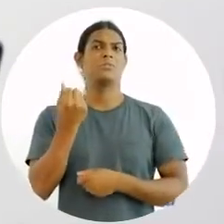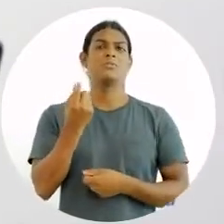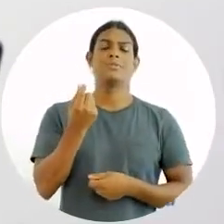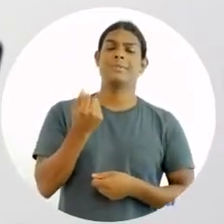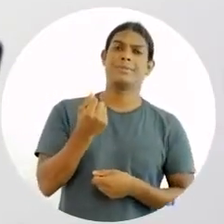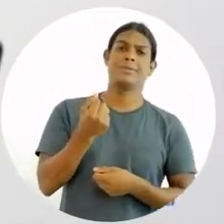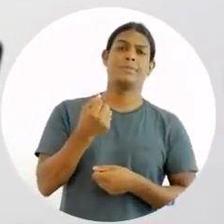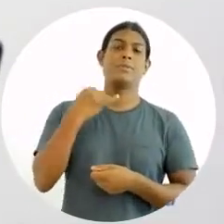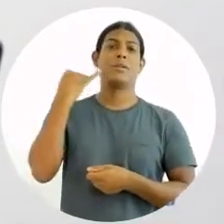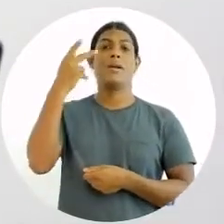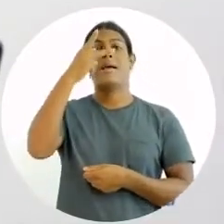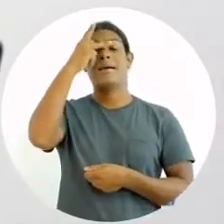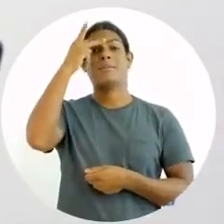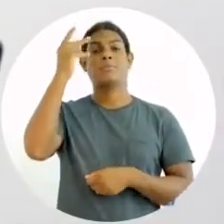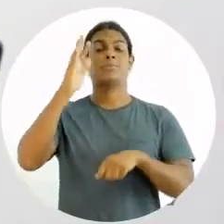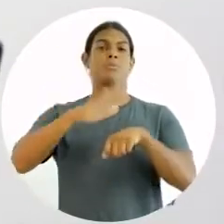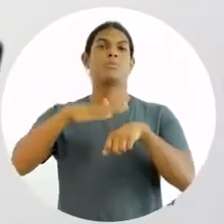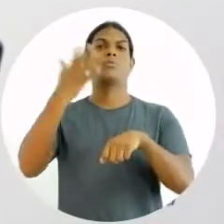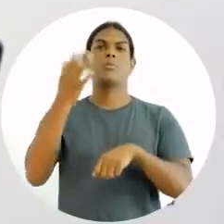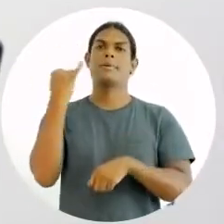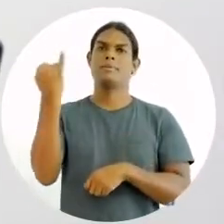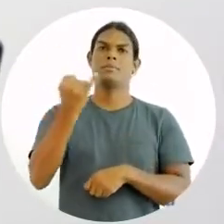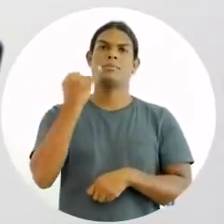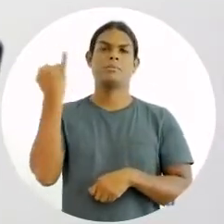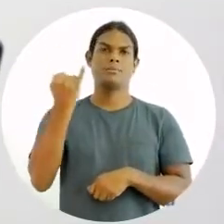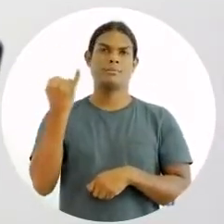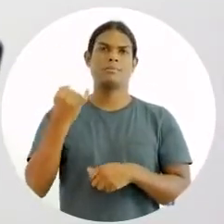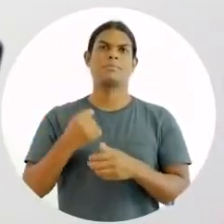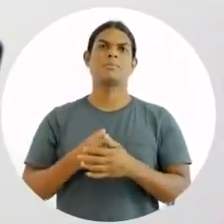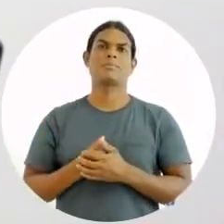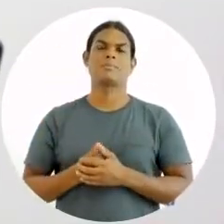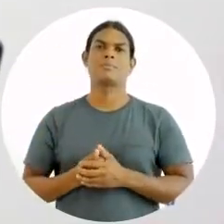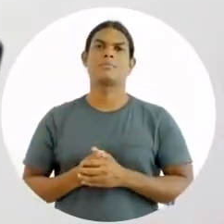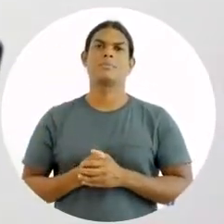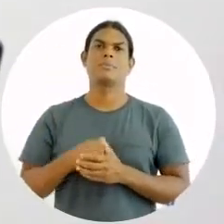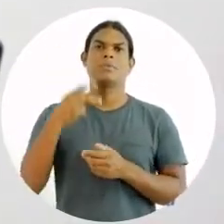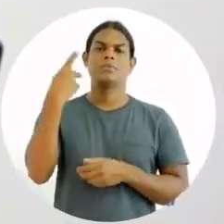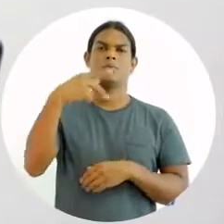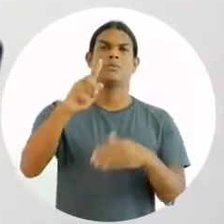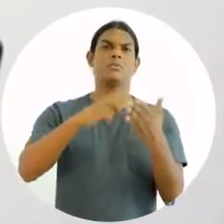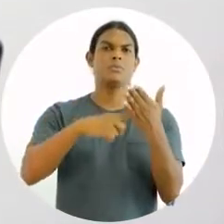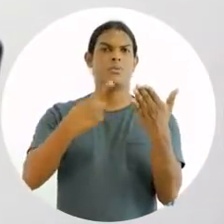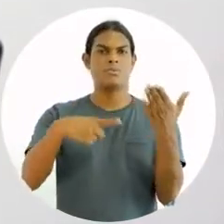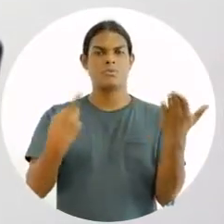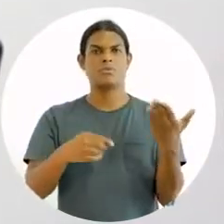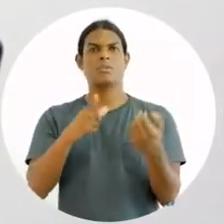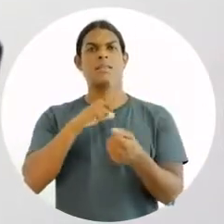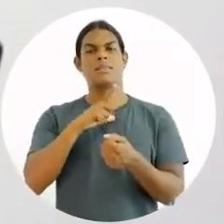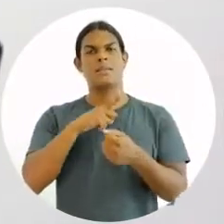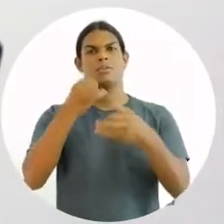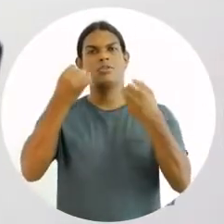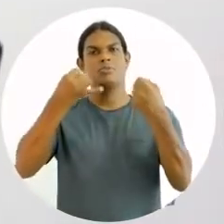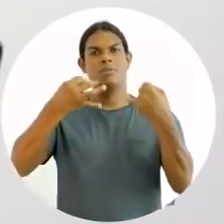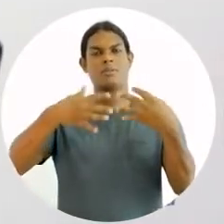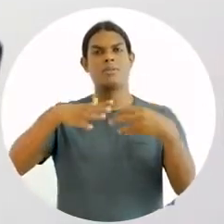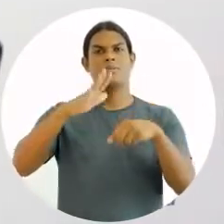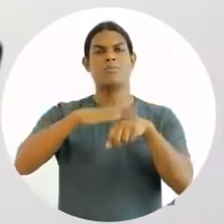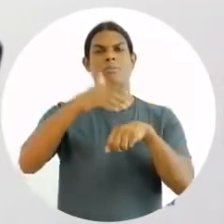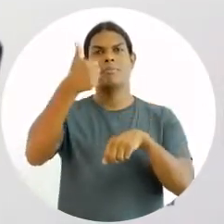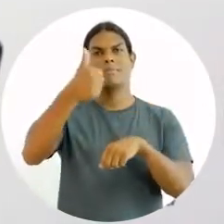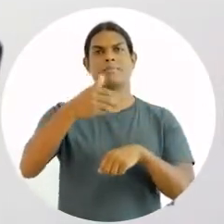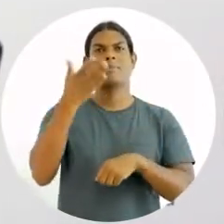por diante. No material de vocês, tem toda uma descrição de todos os recursos possíveis dentro de uma